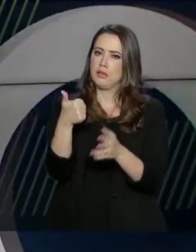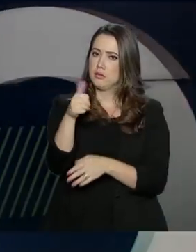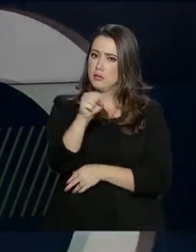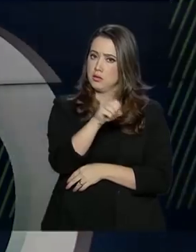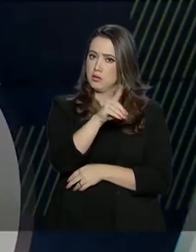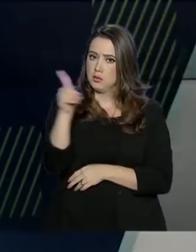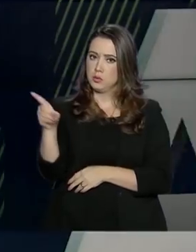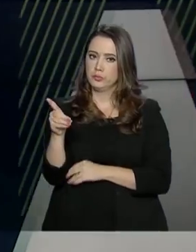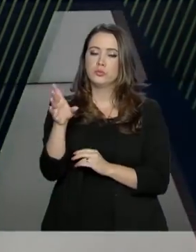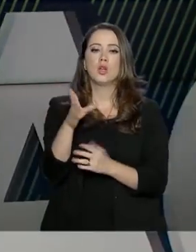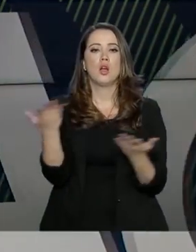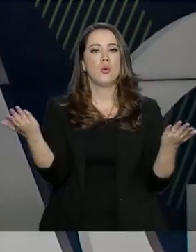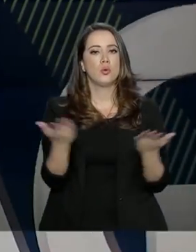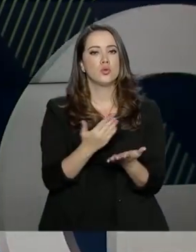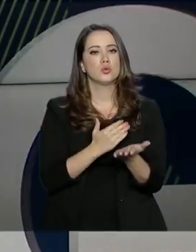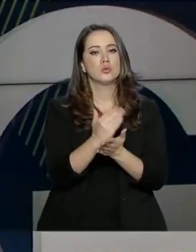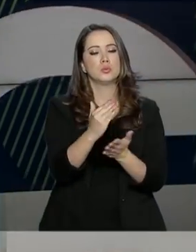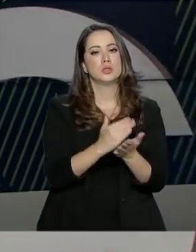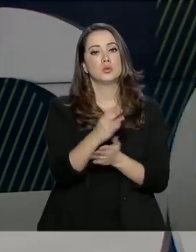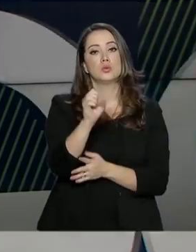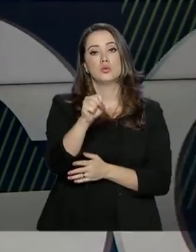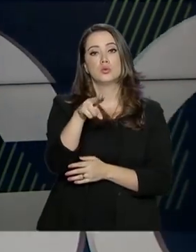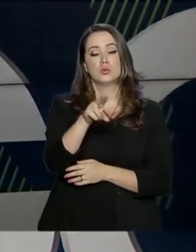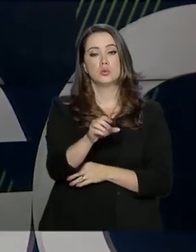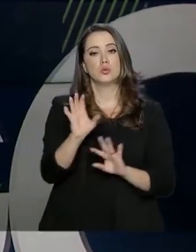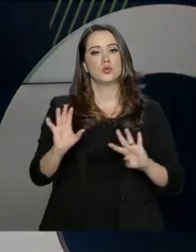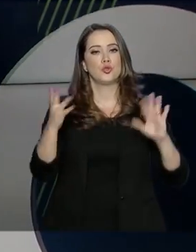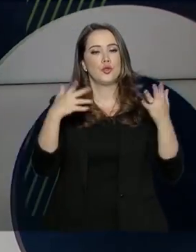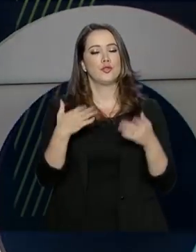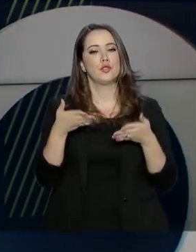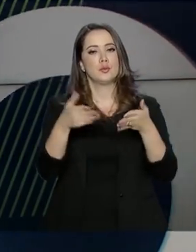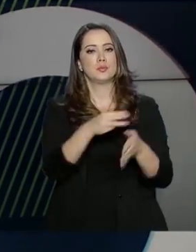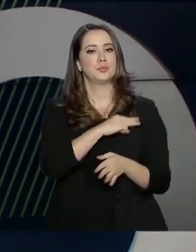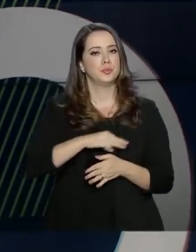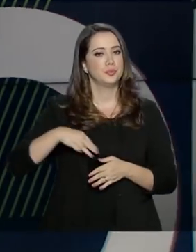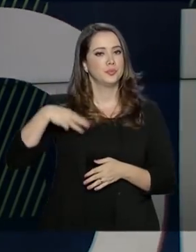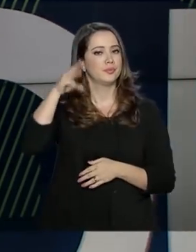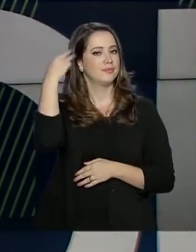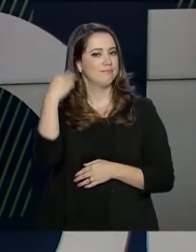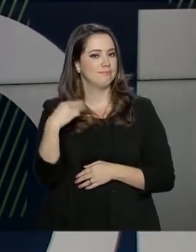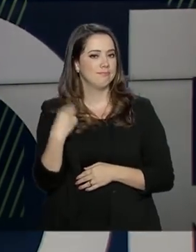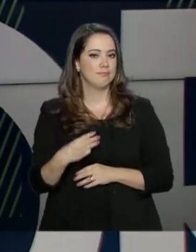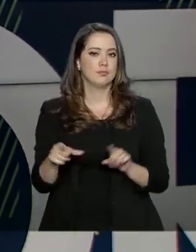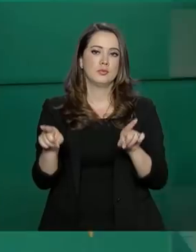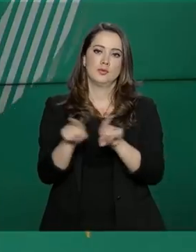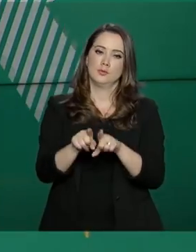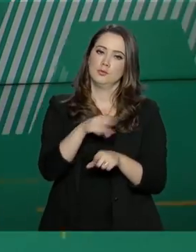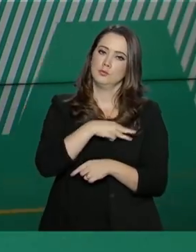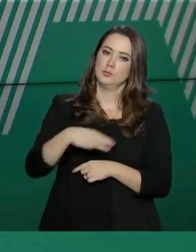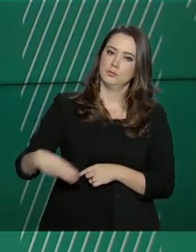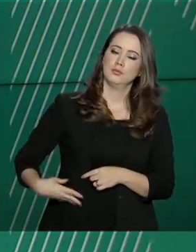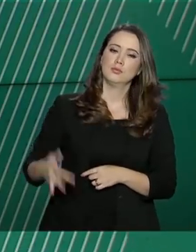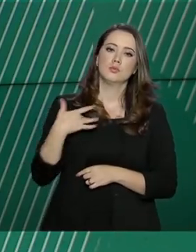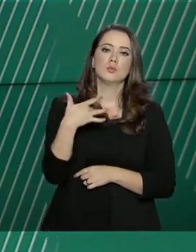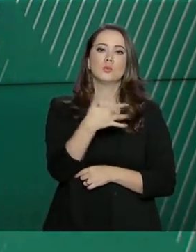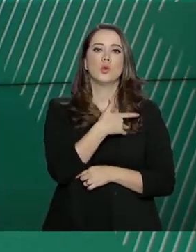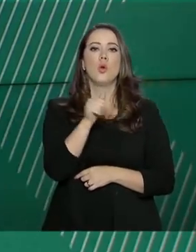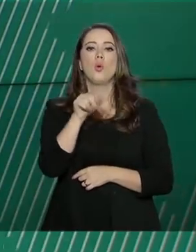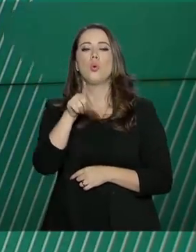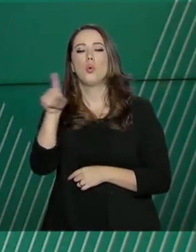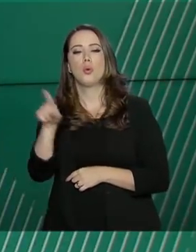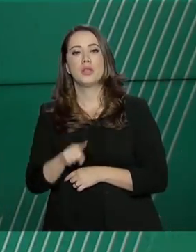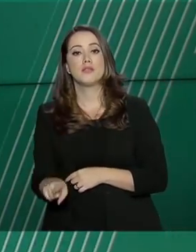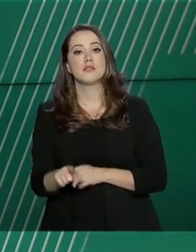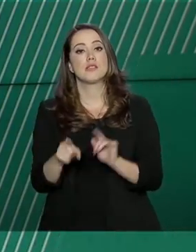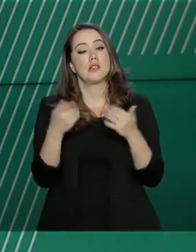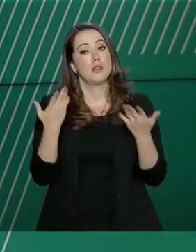O tratamento foi incorporado hoje ao SUS. O evento contou com a participação da primeira-dama, Michele Bolsonaro, e do ministro da Saúde, Luiz